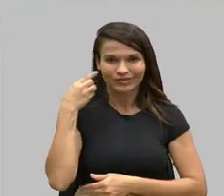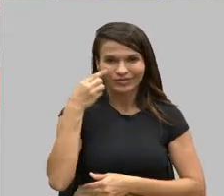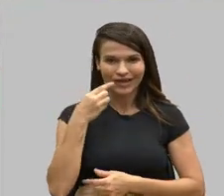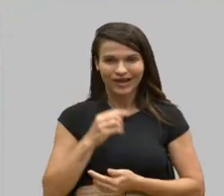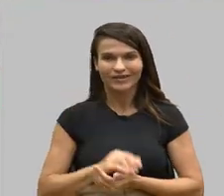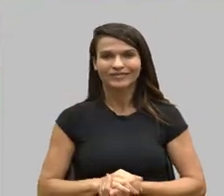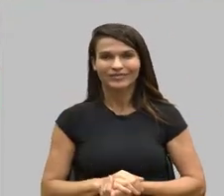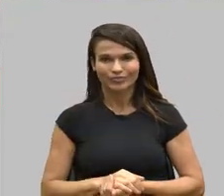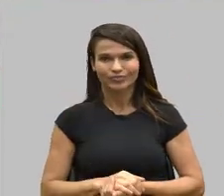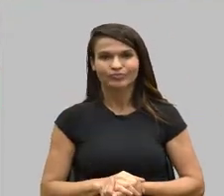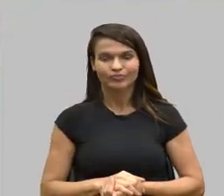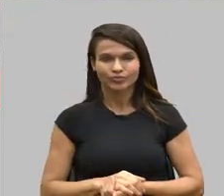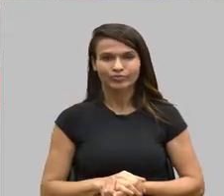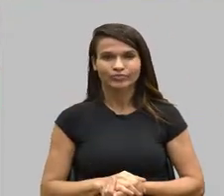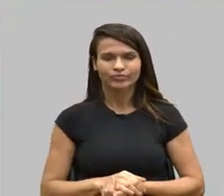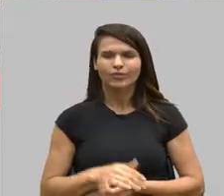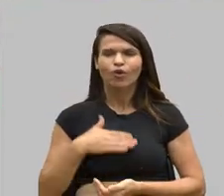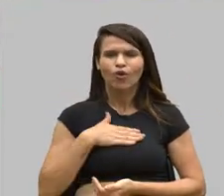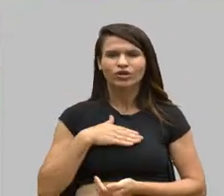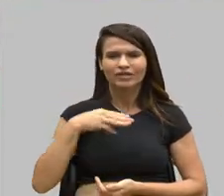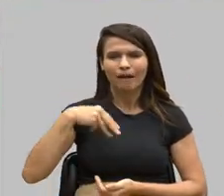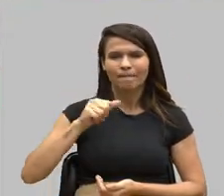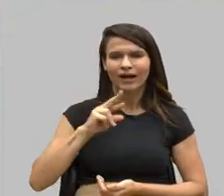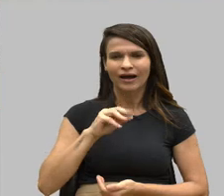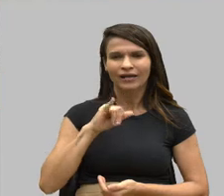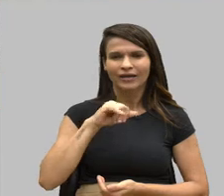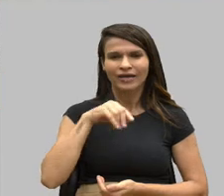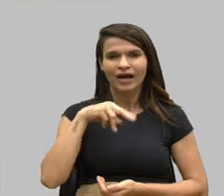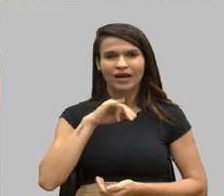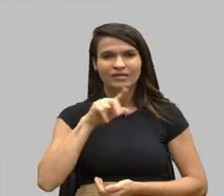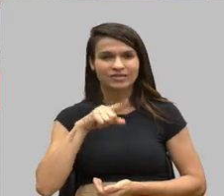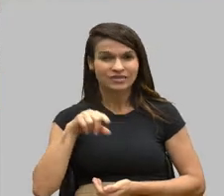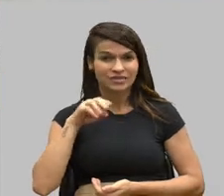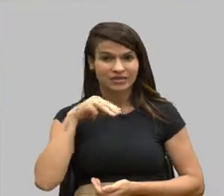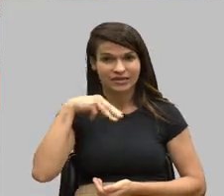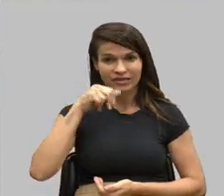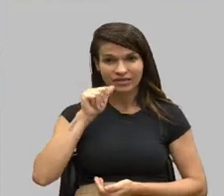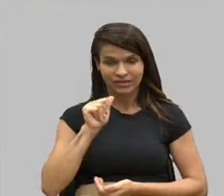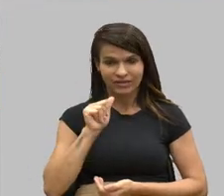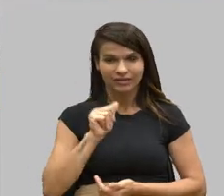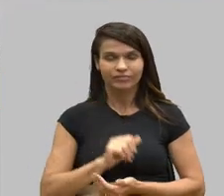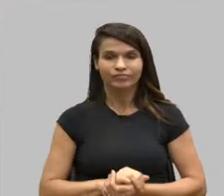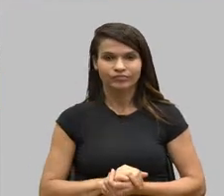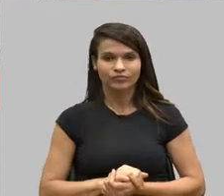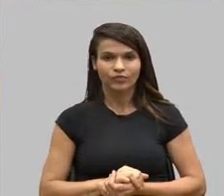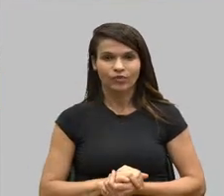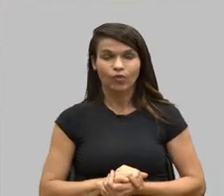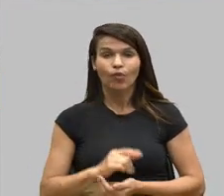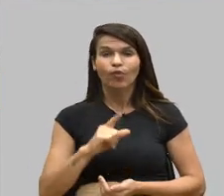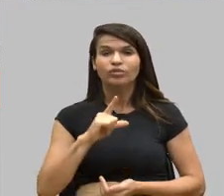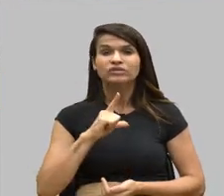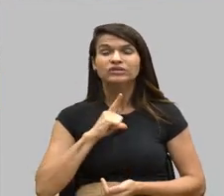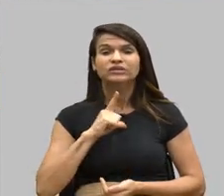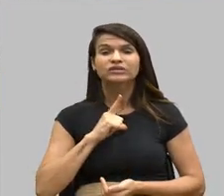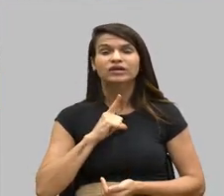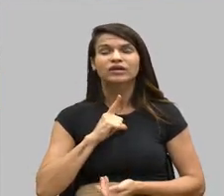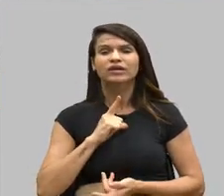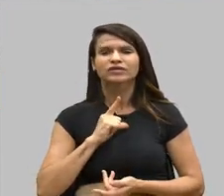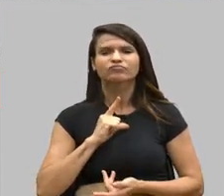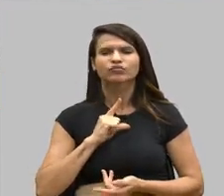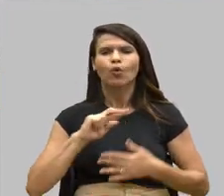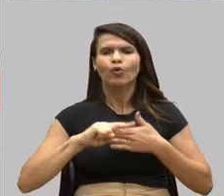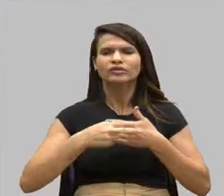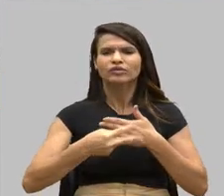conheço bastante, o que gera inclusão é conhecimento e é o que seu filho está fazendo. E eu, de